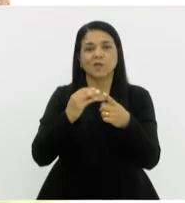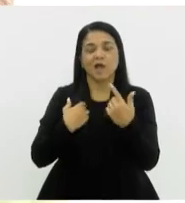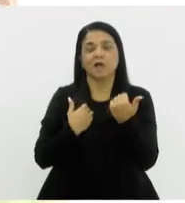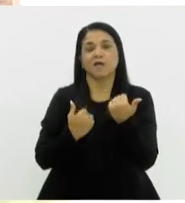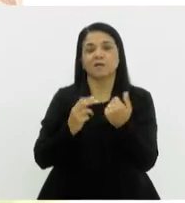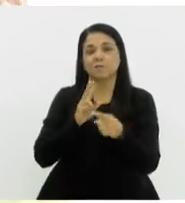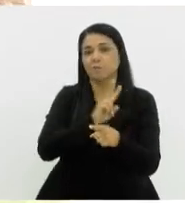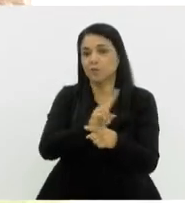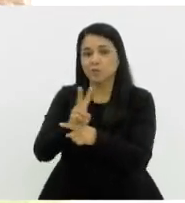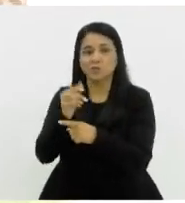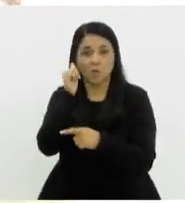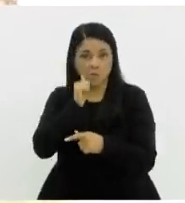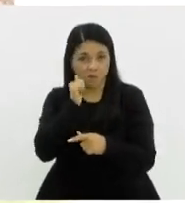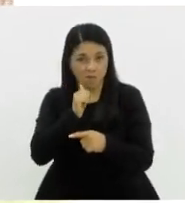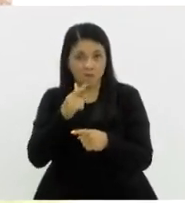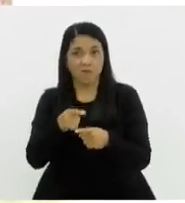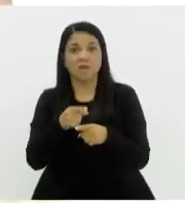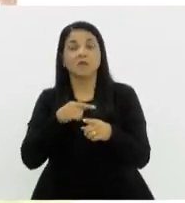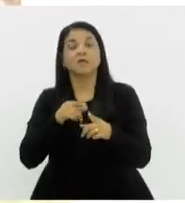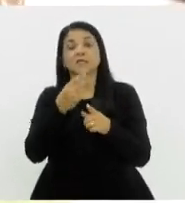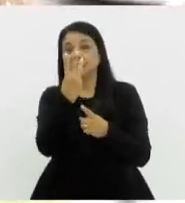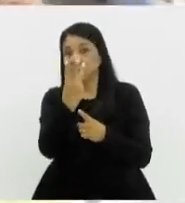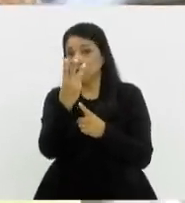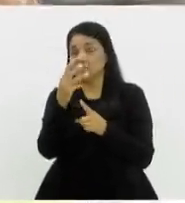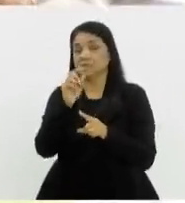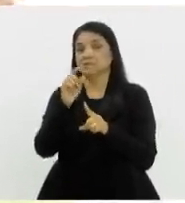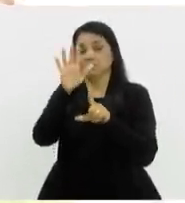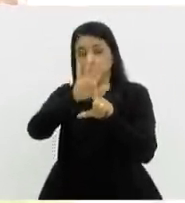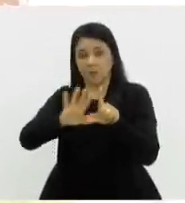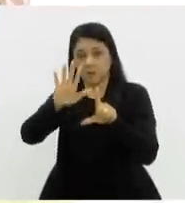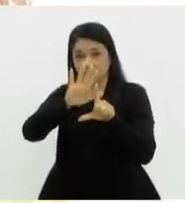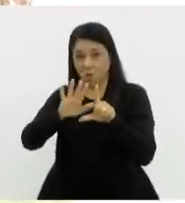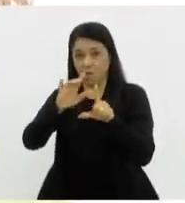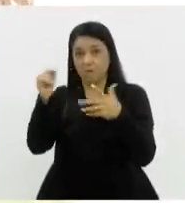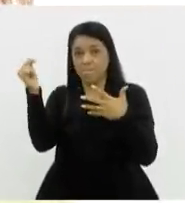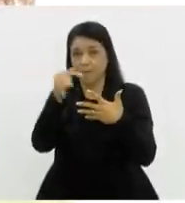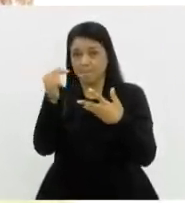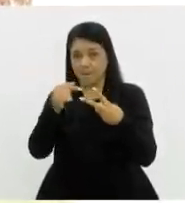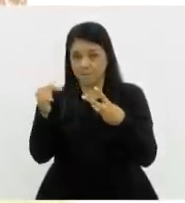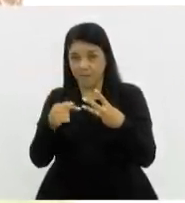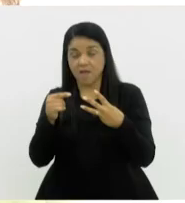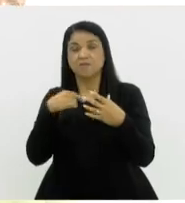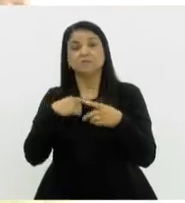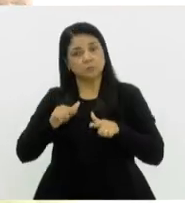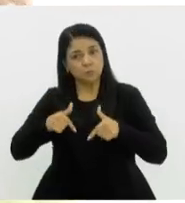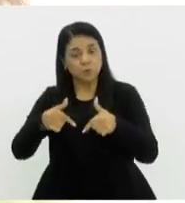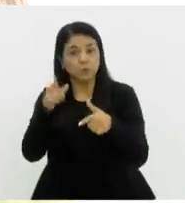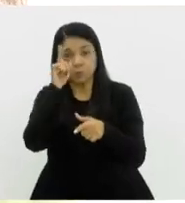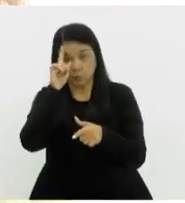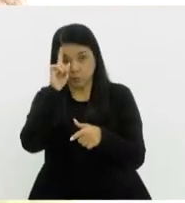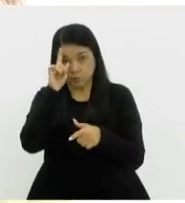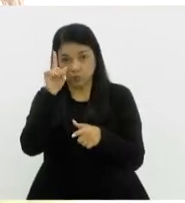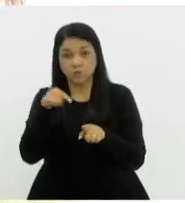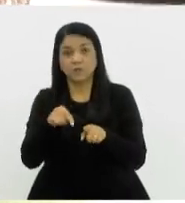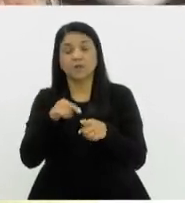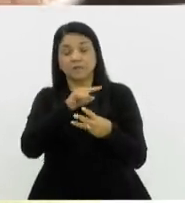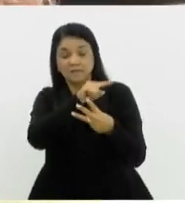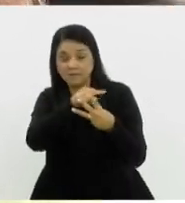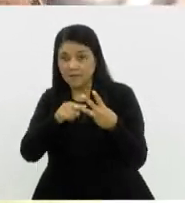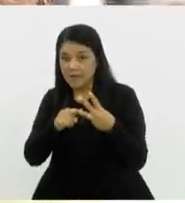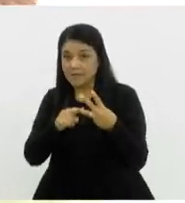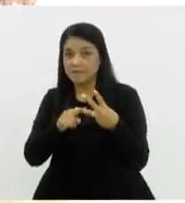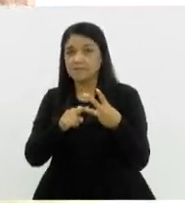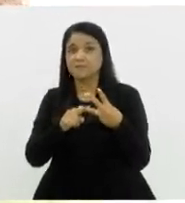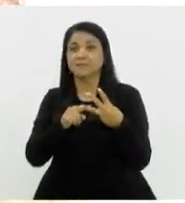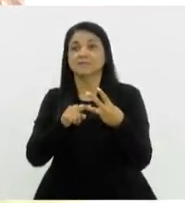três funcionalidades na plataforma que ninguém vê, mas elas estão atuando no dia a dia. Então elas são três, a gente